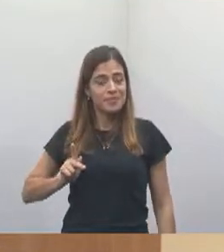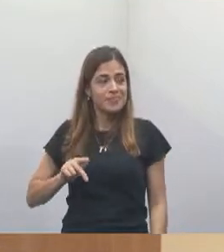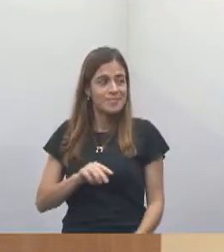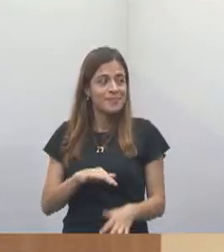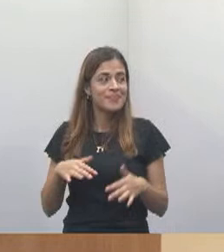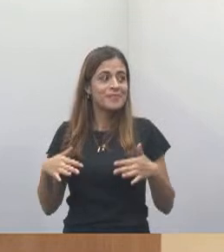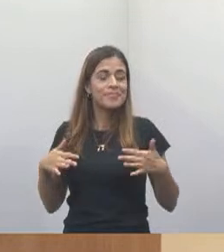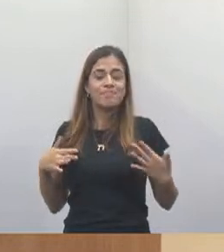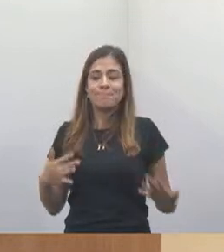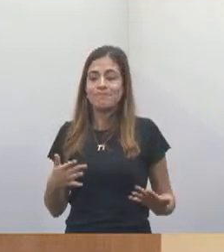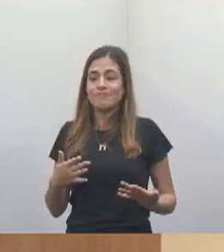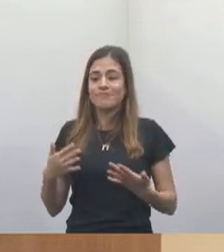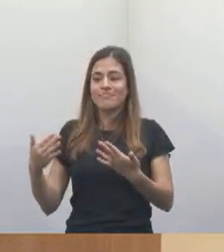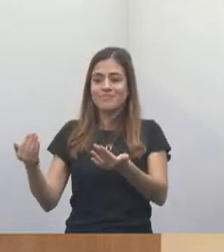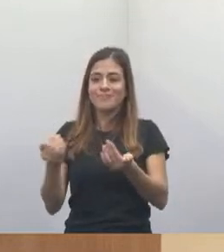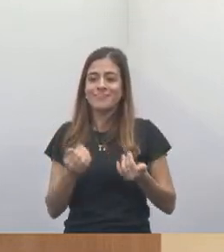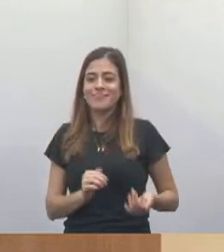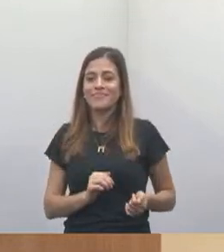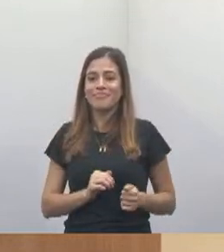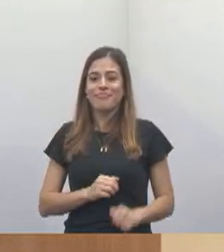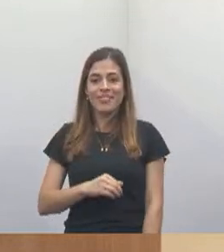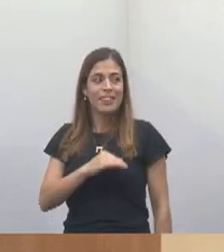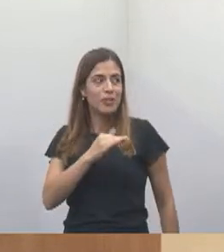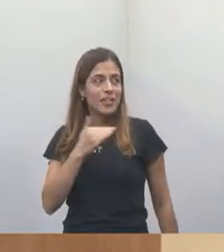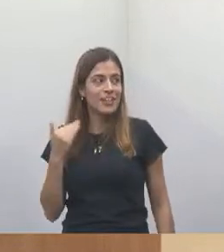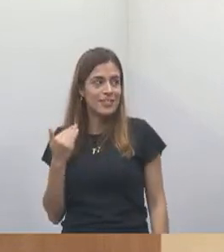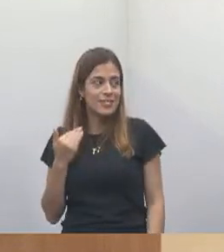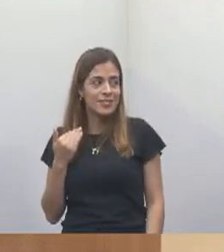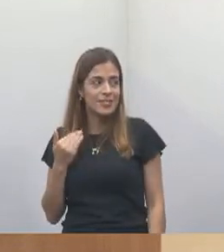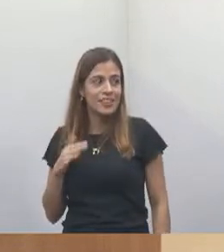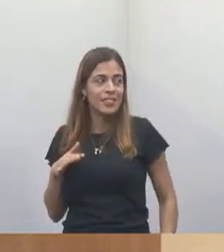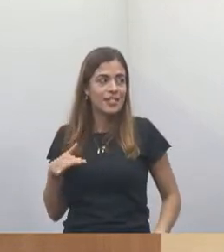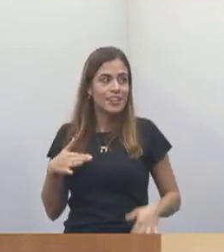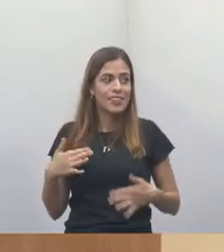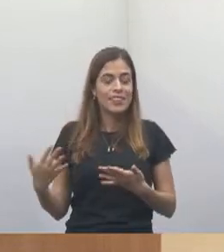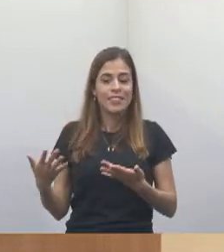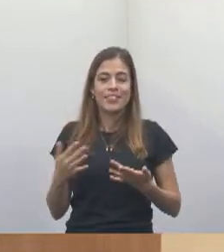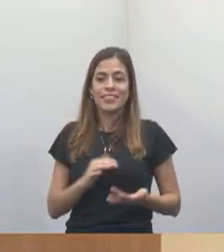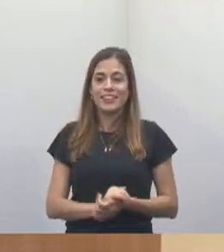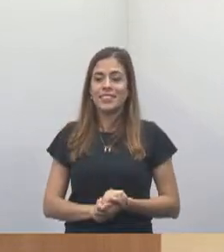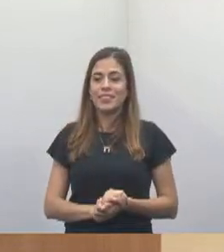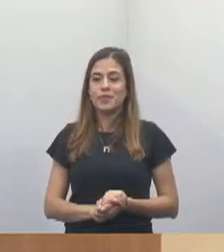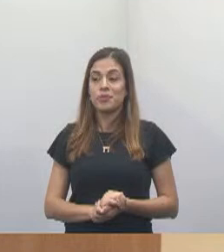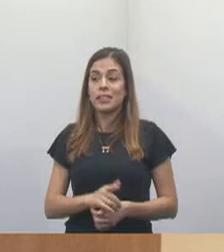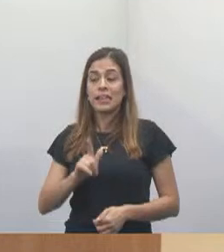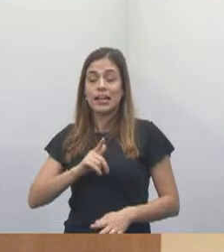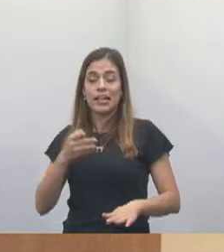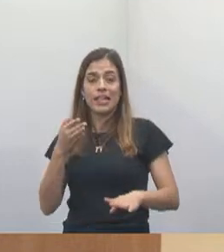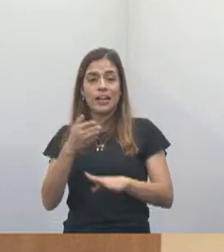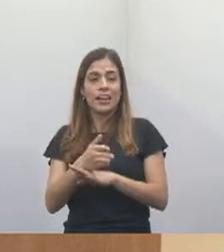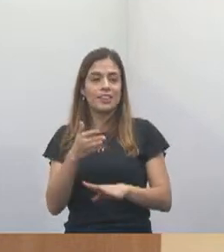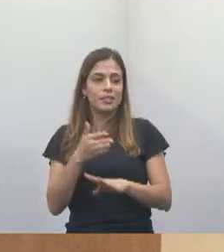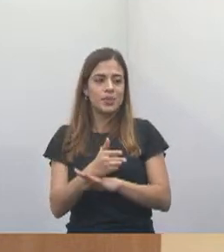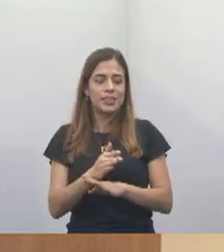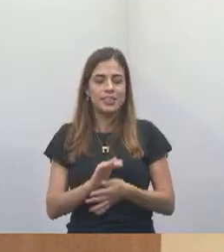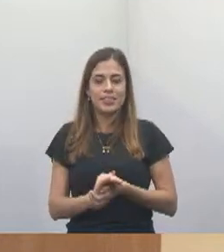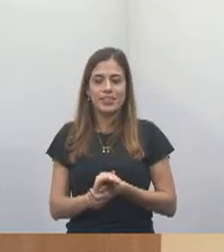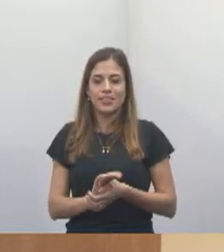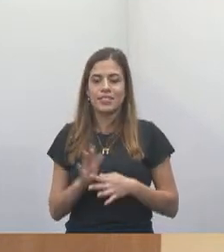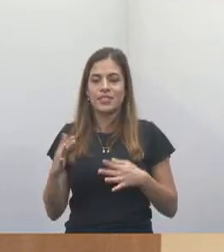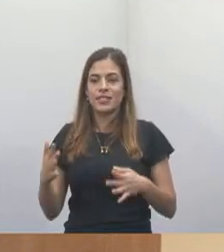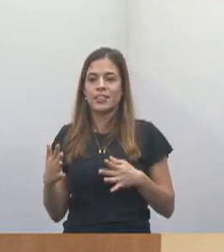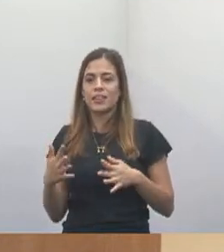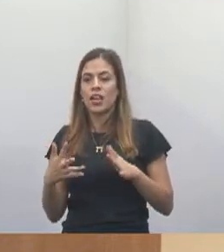se é a vida que está em jogo, nós precisamos fazer tudo para que essa pessoa consiga ter acesso a medicamento e seja